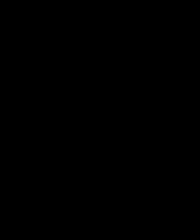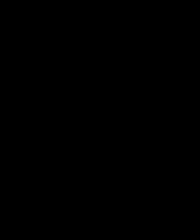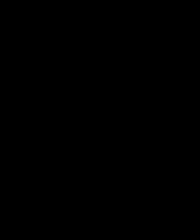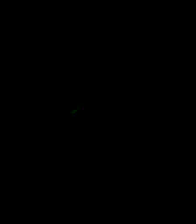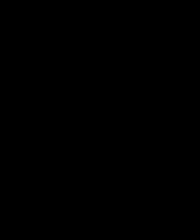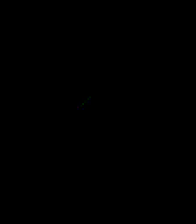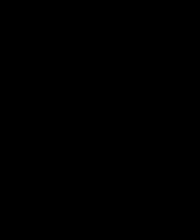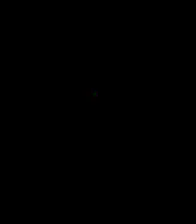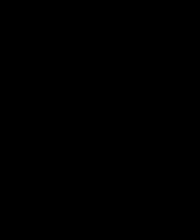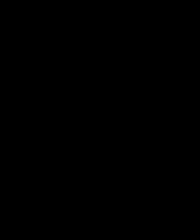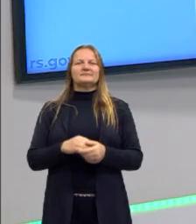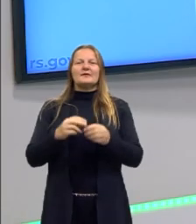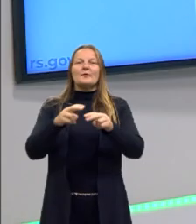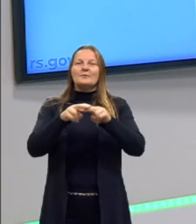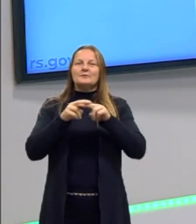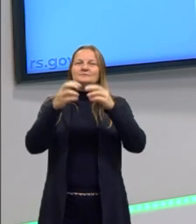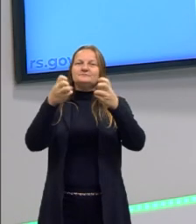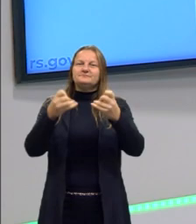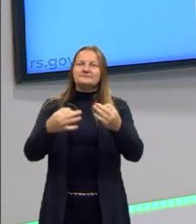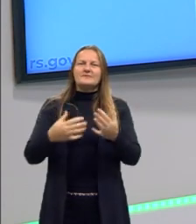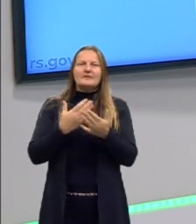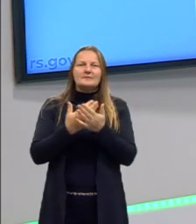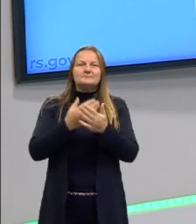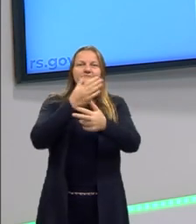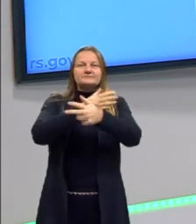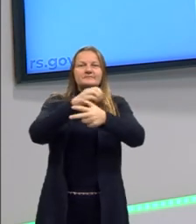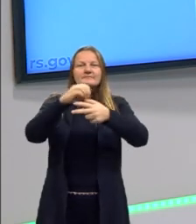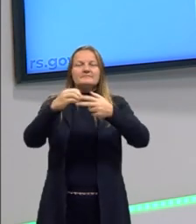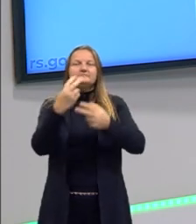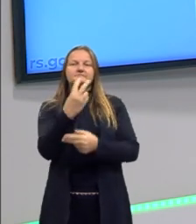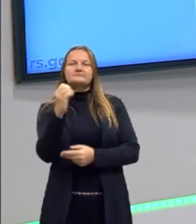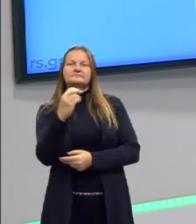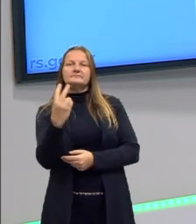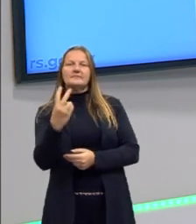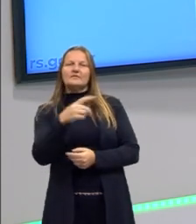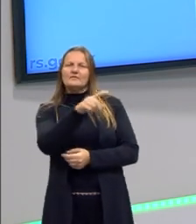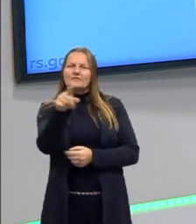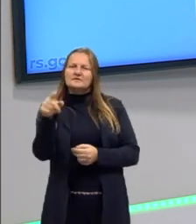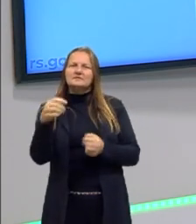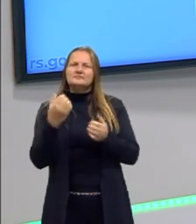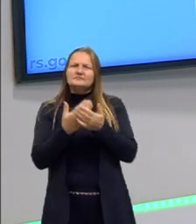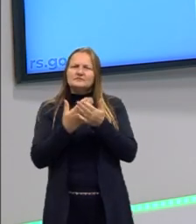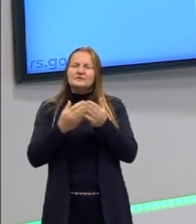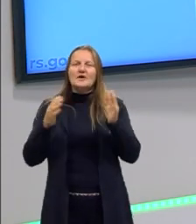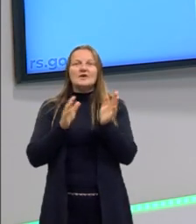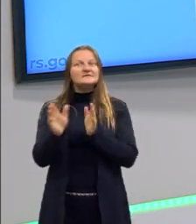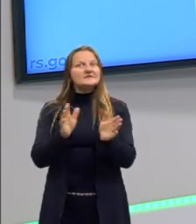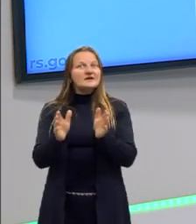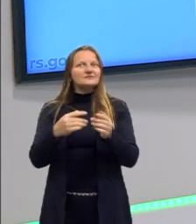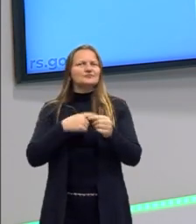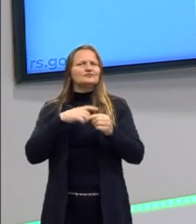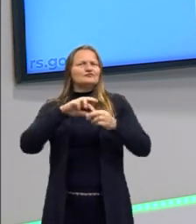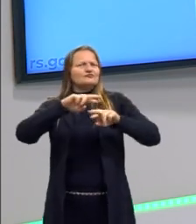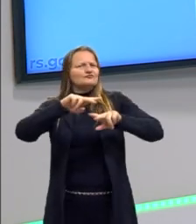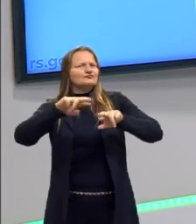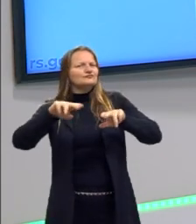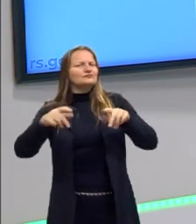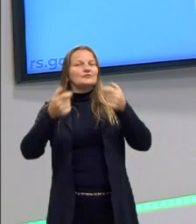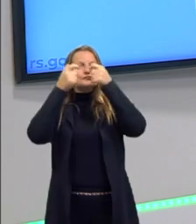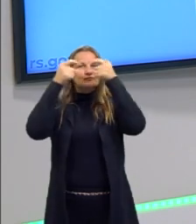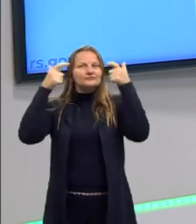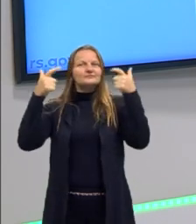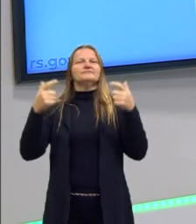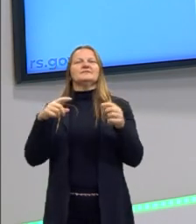E para isso está aqui, esse Pré-ENEM 2022, para você ter acesso a uma série de conhecimentos